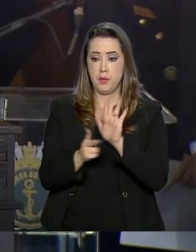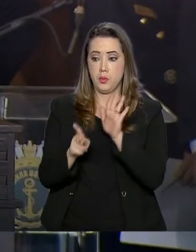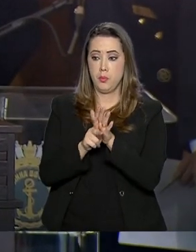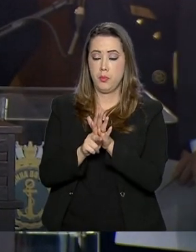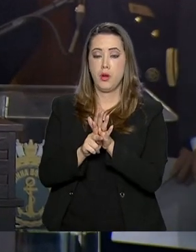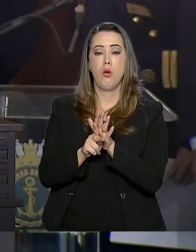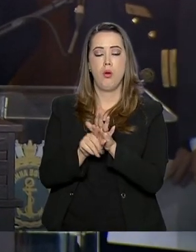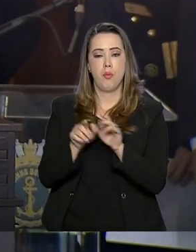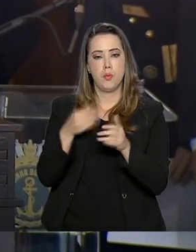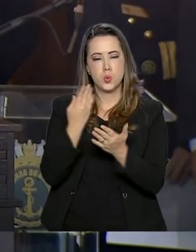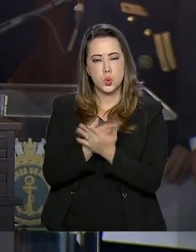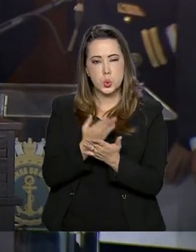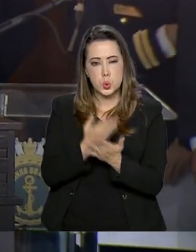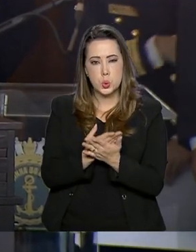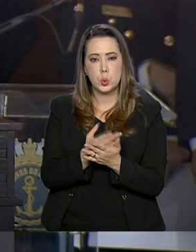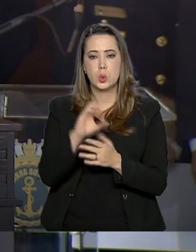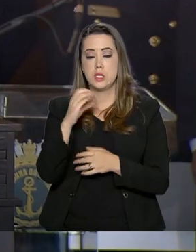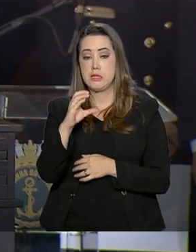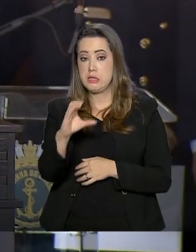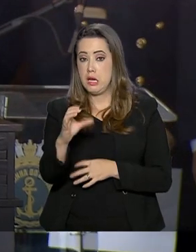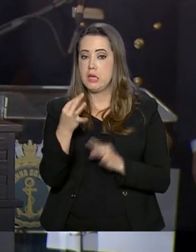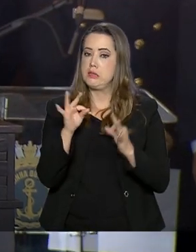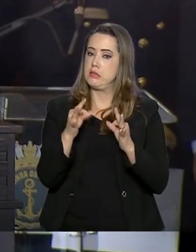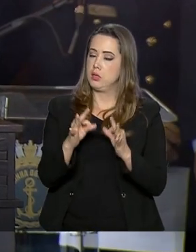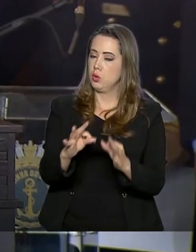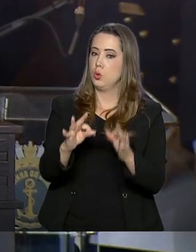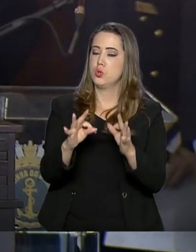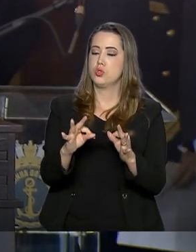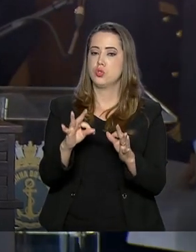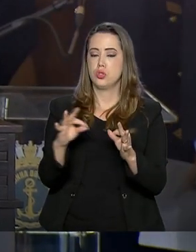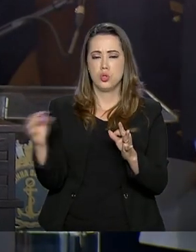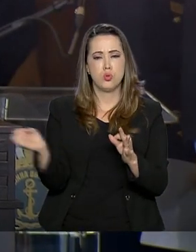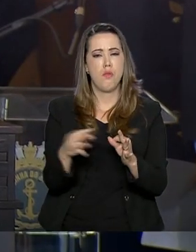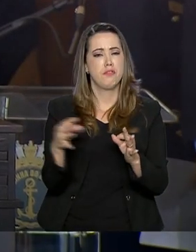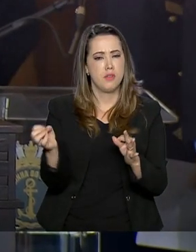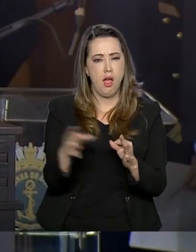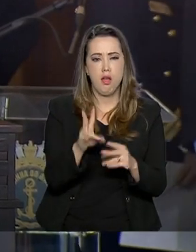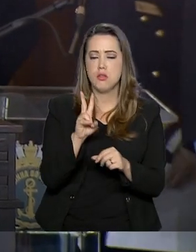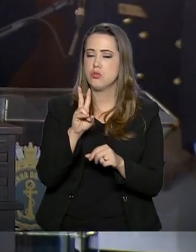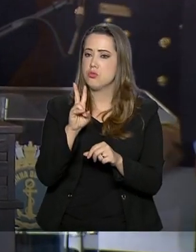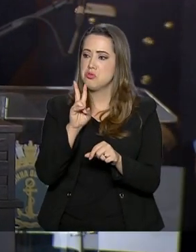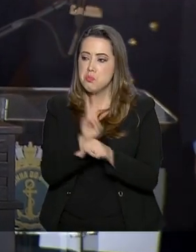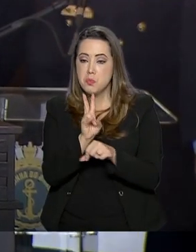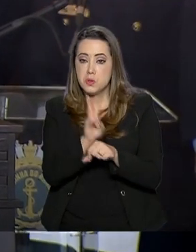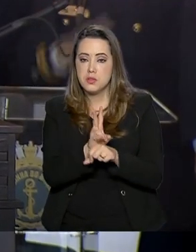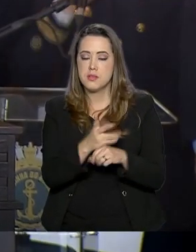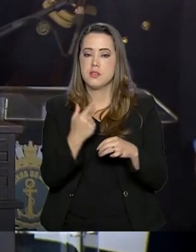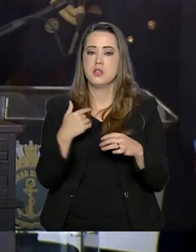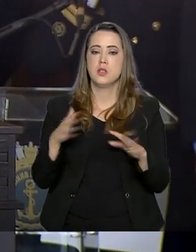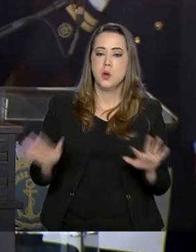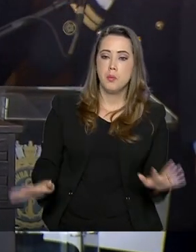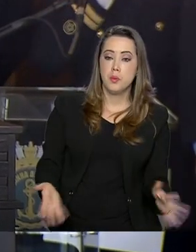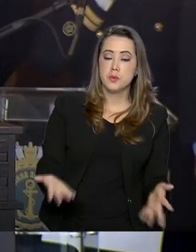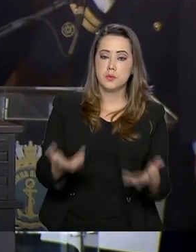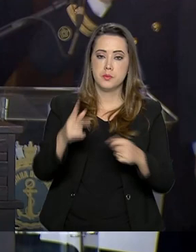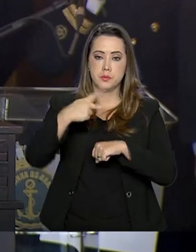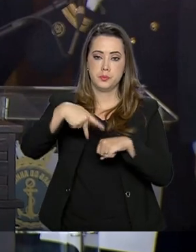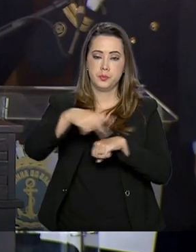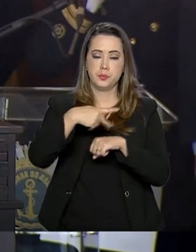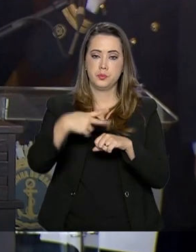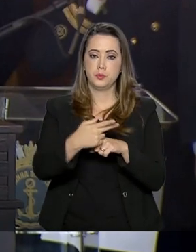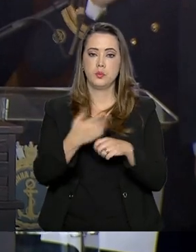os estudos de defesa, a ciência, tecnologia e inovação de defesa, a mobilização nacional,